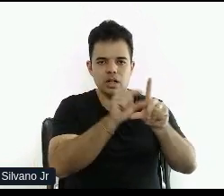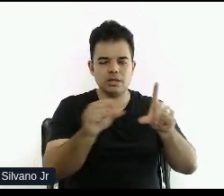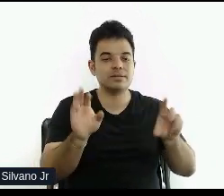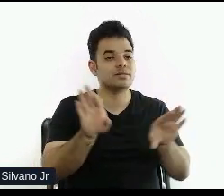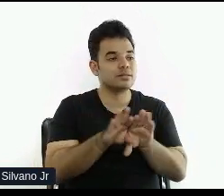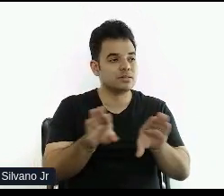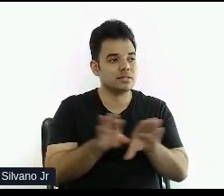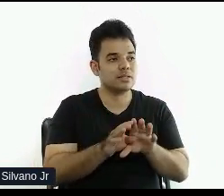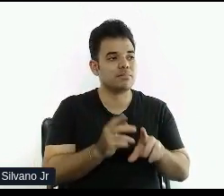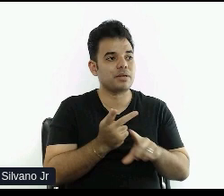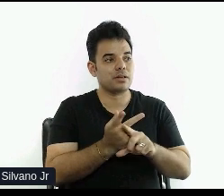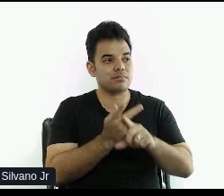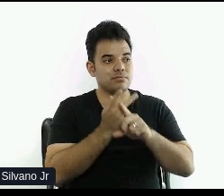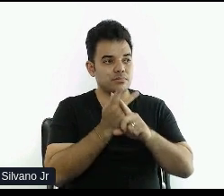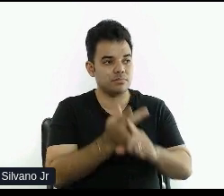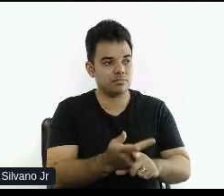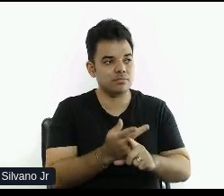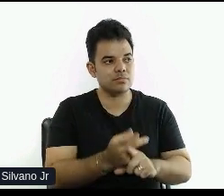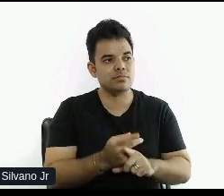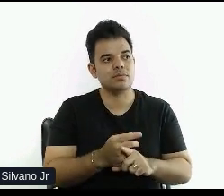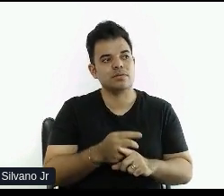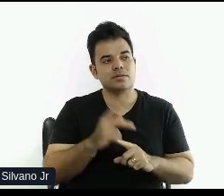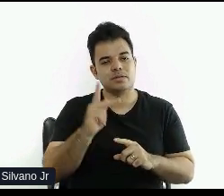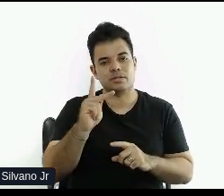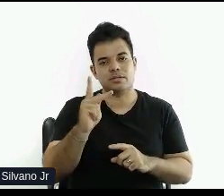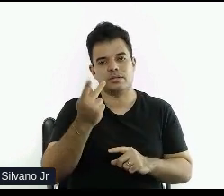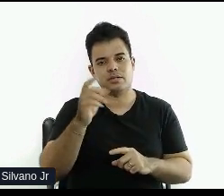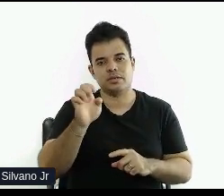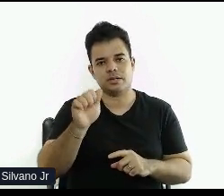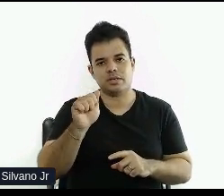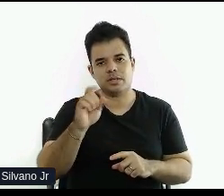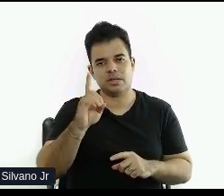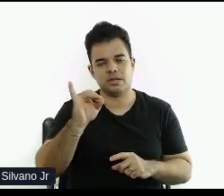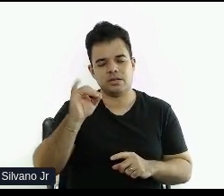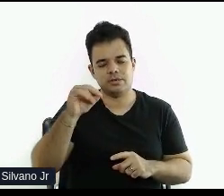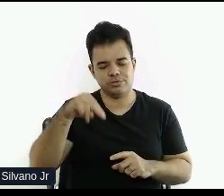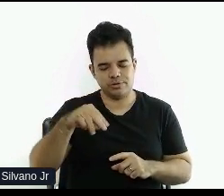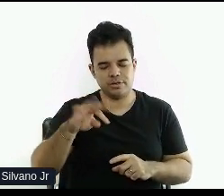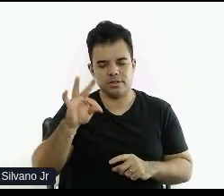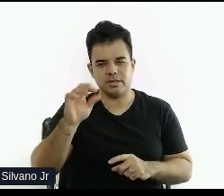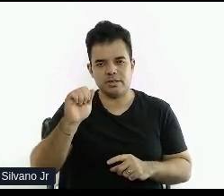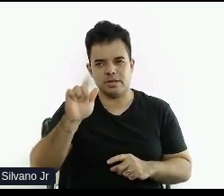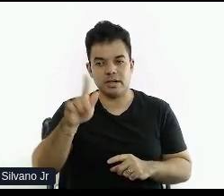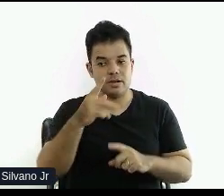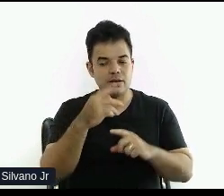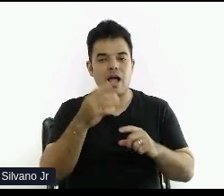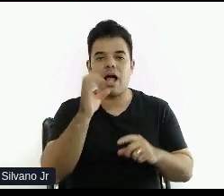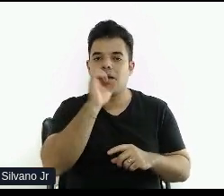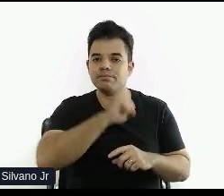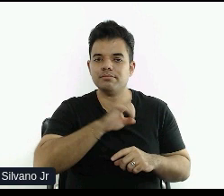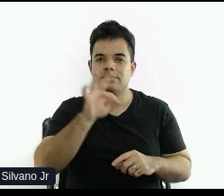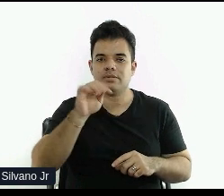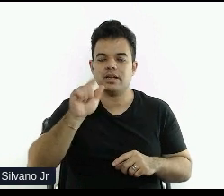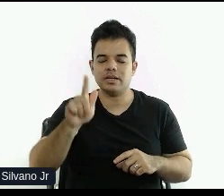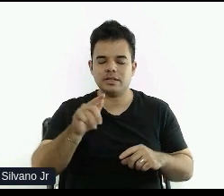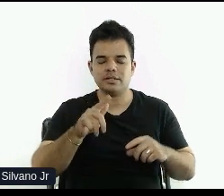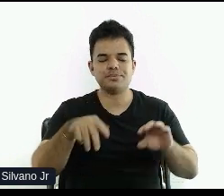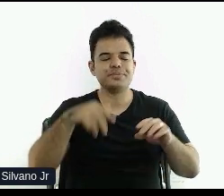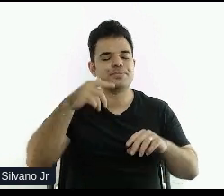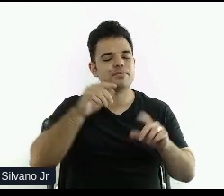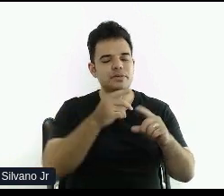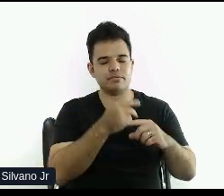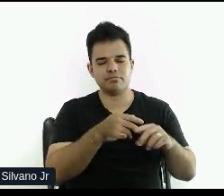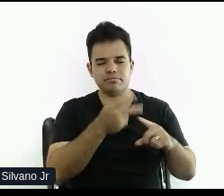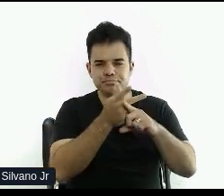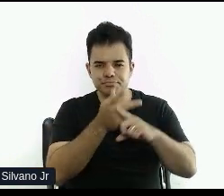navegação de pessoas que fazem, né? O uso de Tab ou leitores de tela também. O HTML semântico, que proporciona uma estrutura